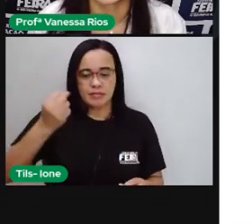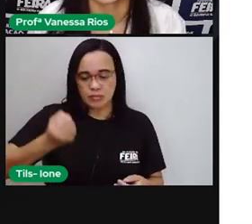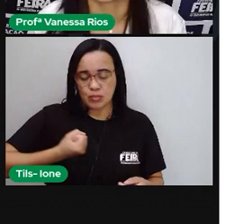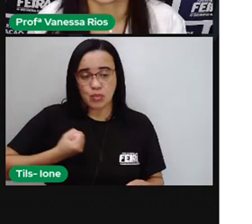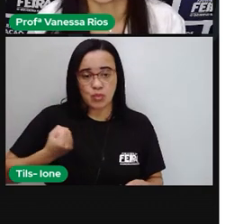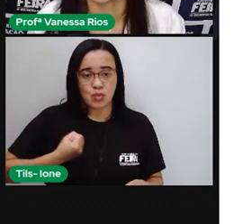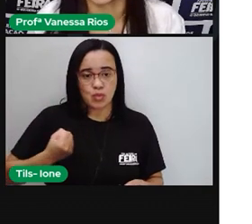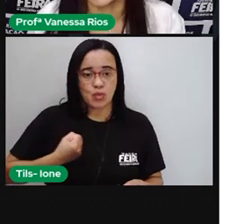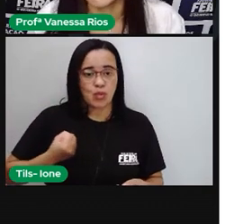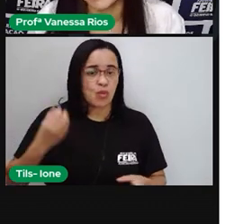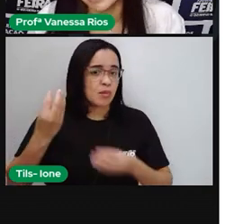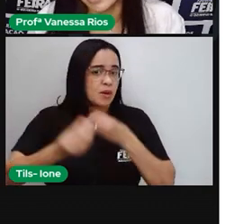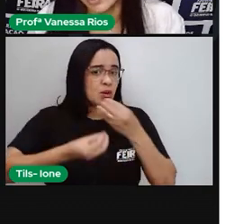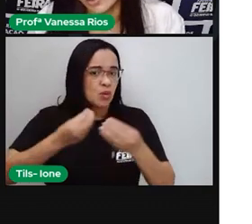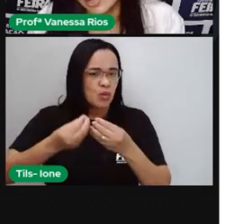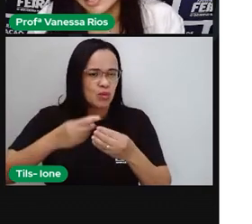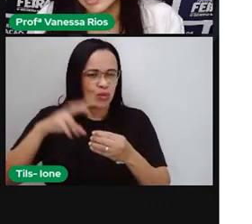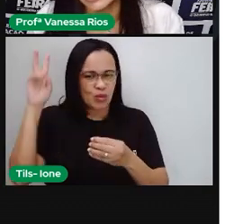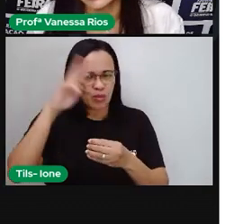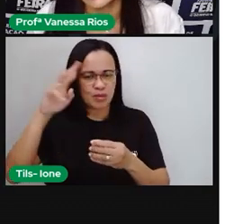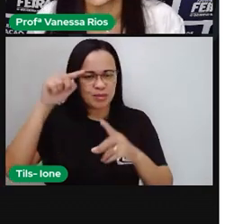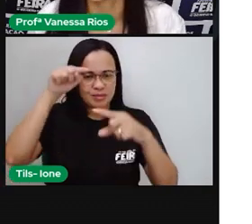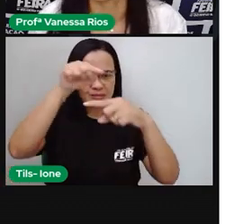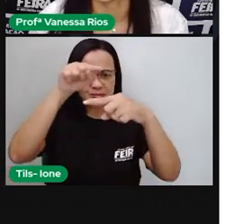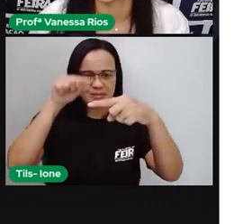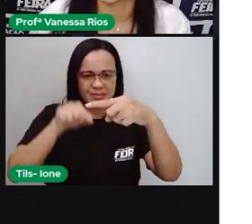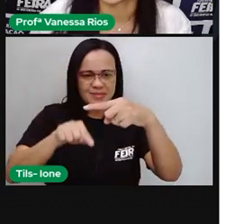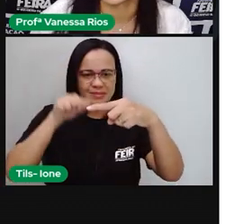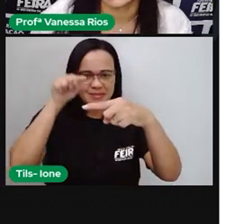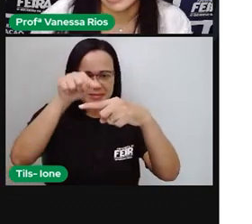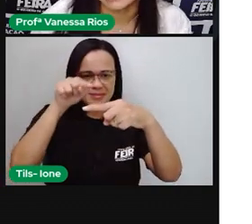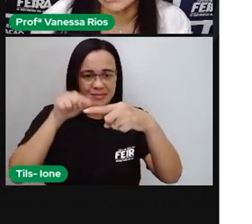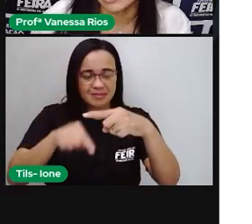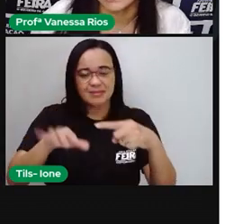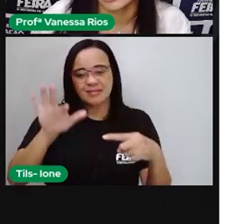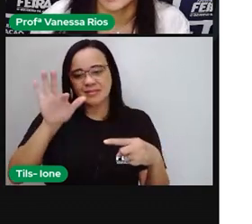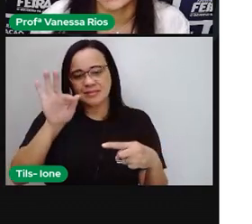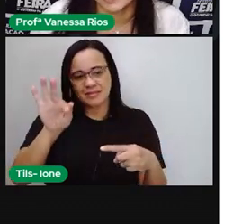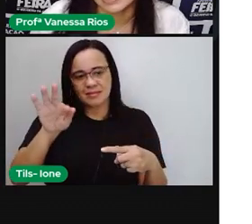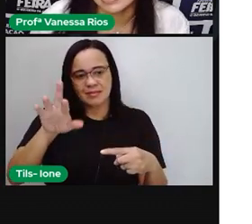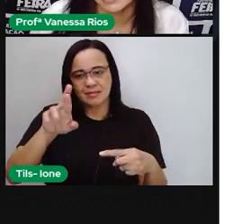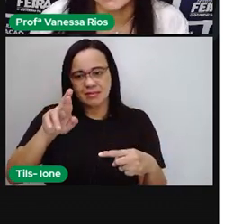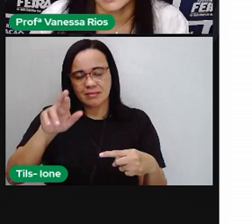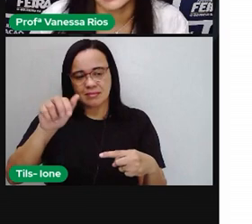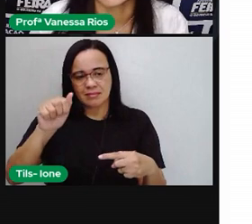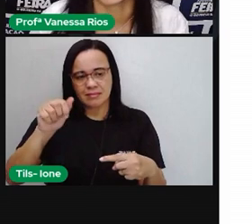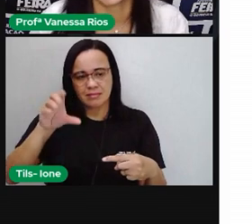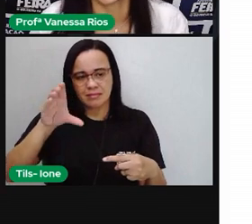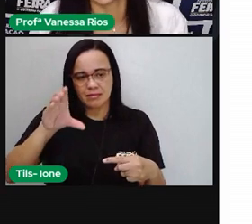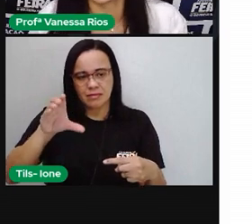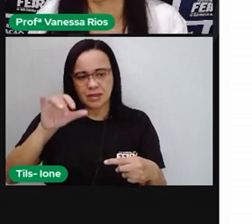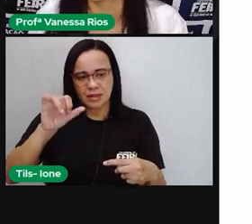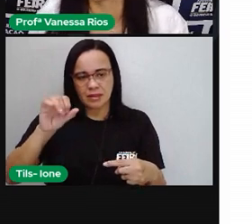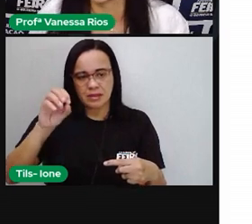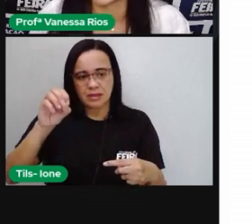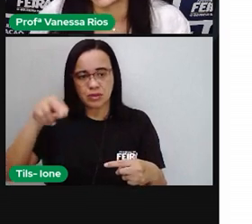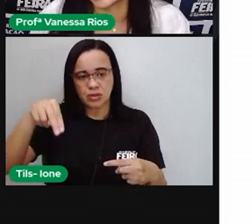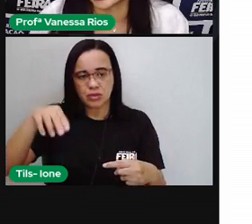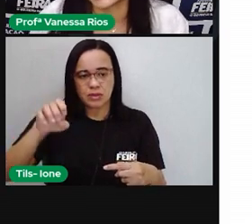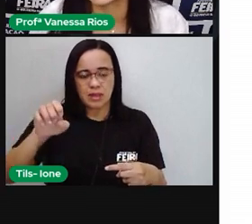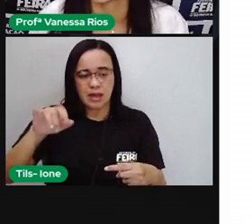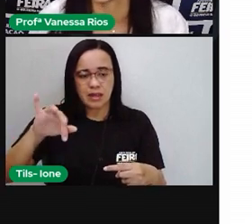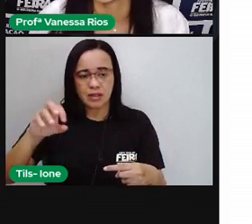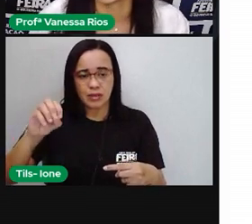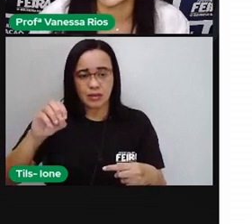que são números expressos por frações. Que é o que a Pró expressou lá quando dividiu a pizza, não foi? Que a Pró falou que se vivesse uma